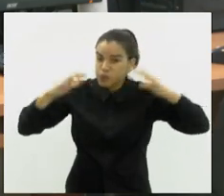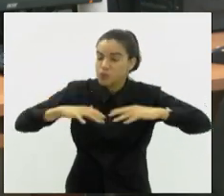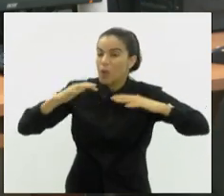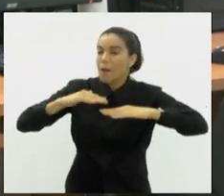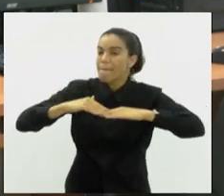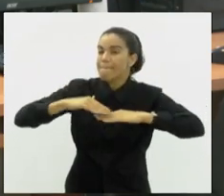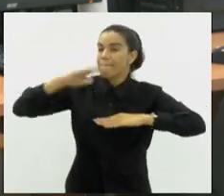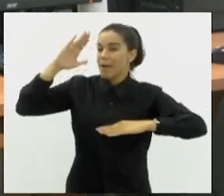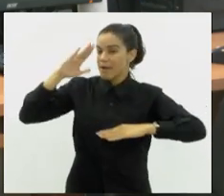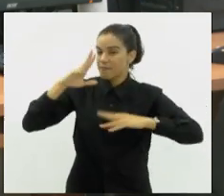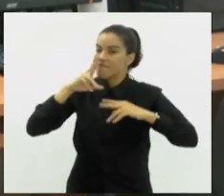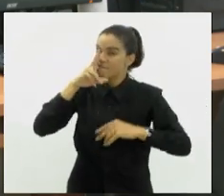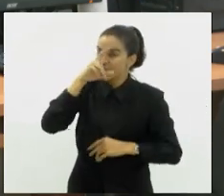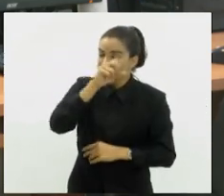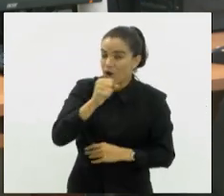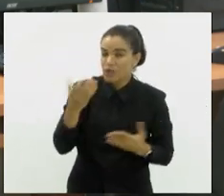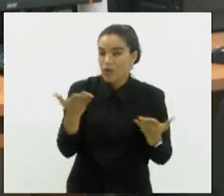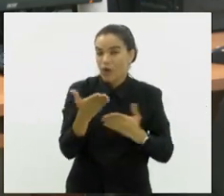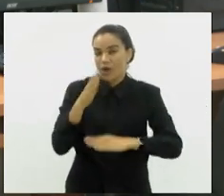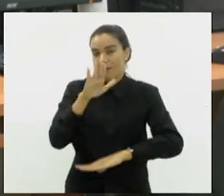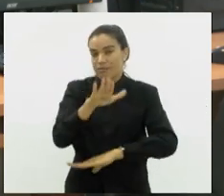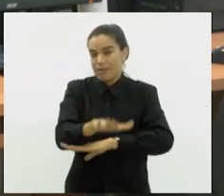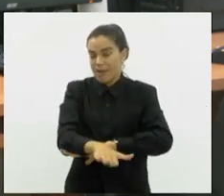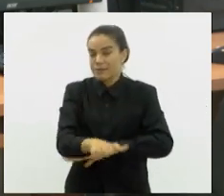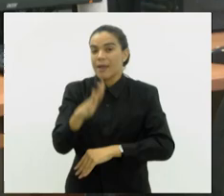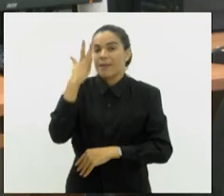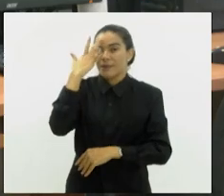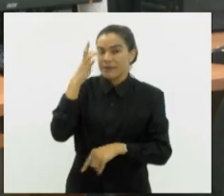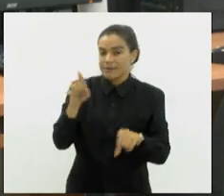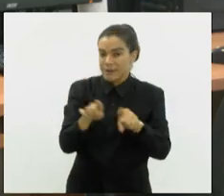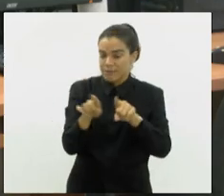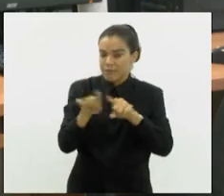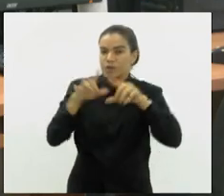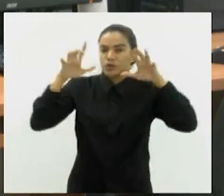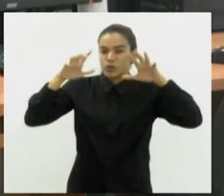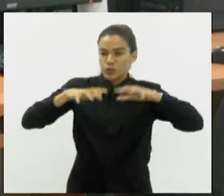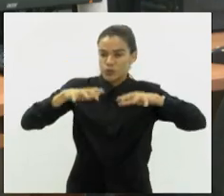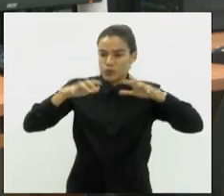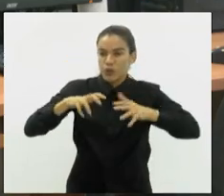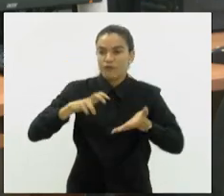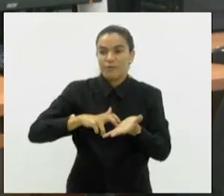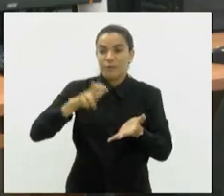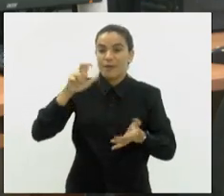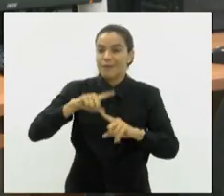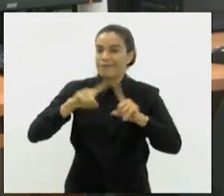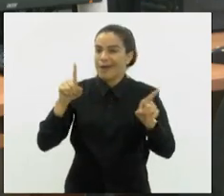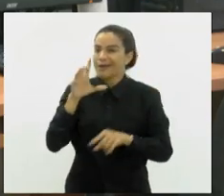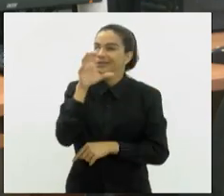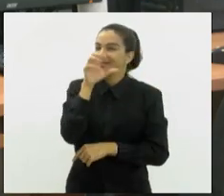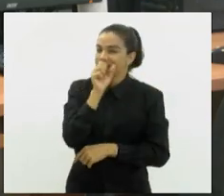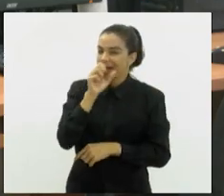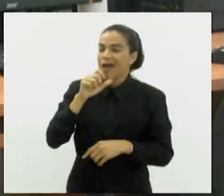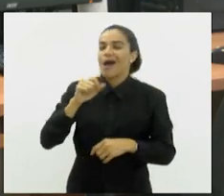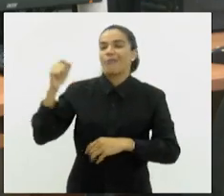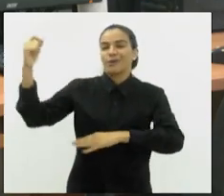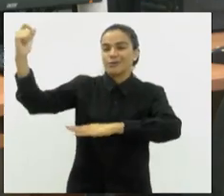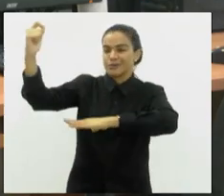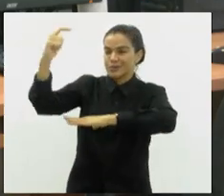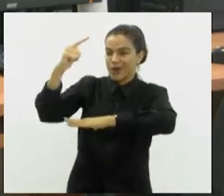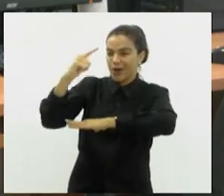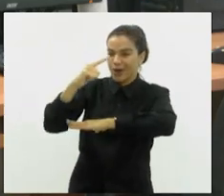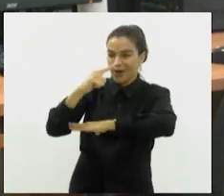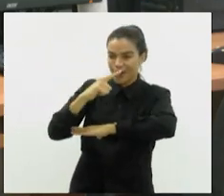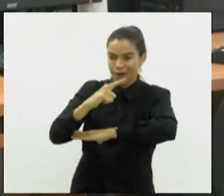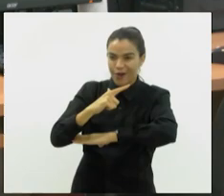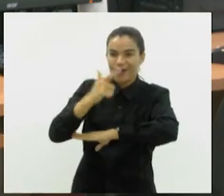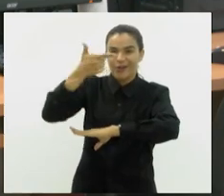nós temos essa previsão para hoje à tarde, amanhã também deve chover pela manhã, mas no sábado o sol volta a brilhar aqui